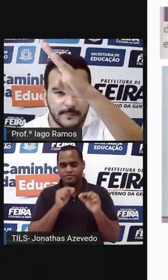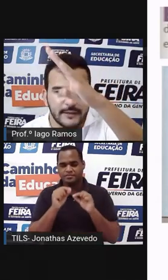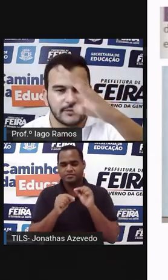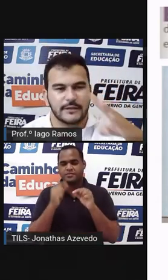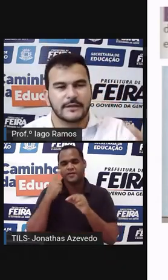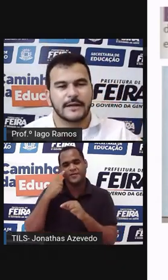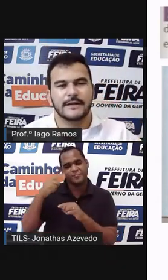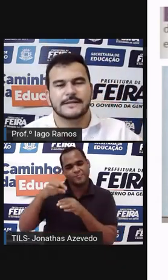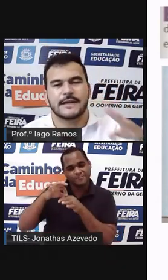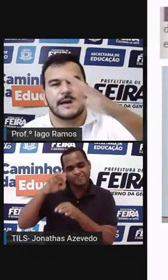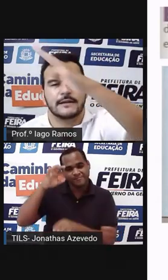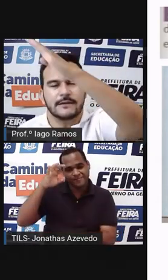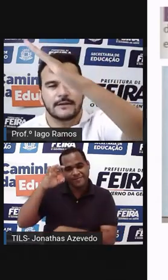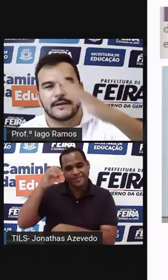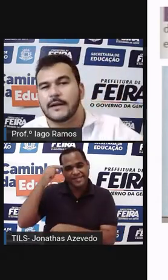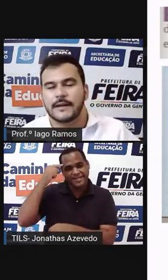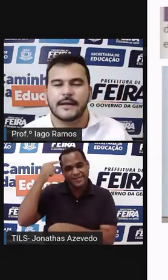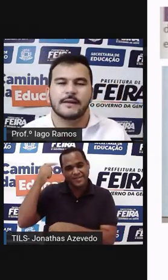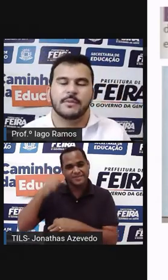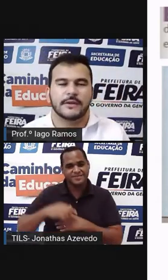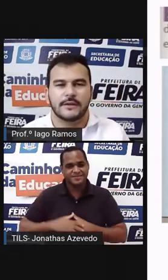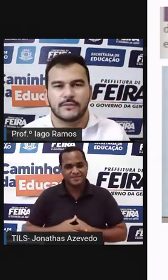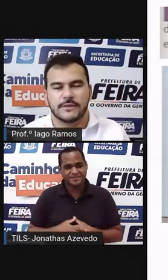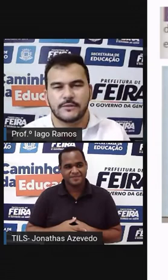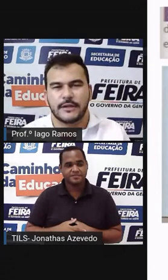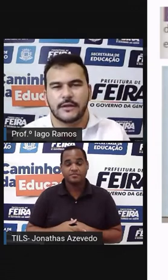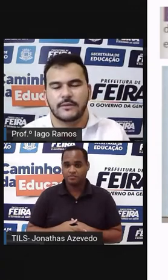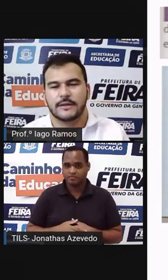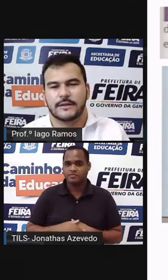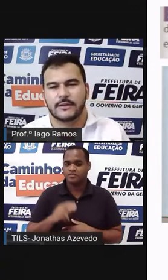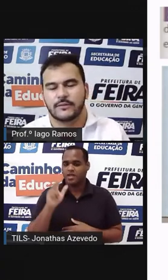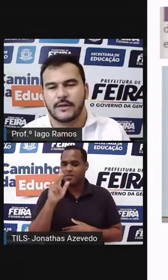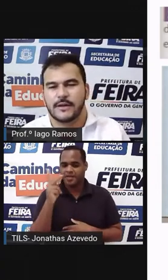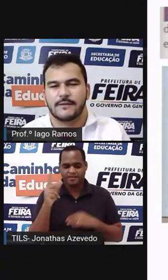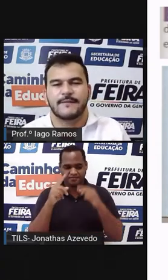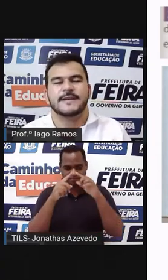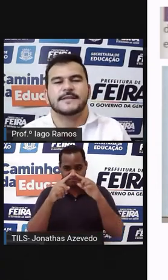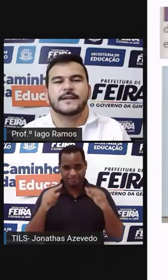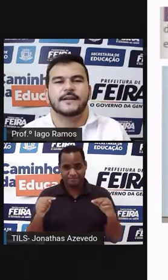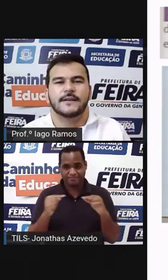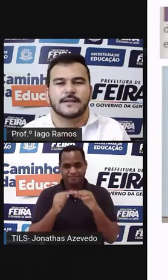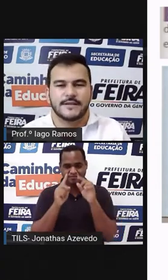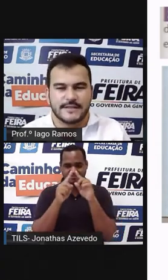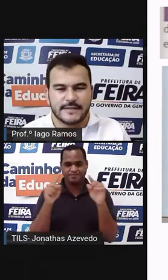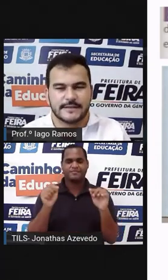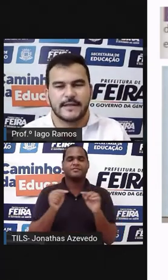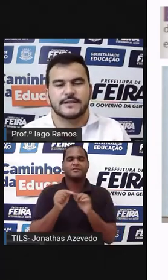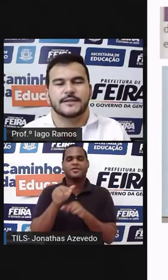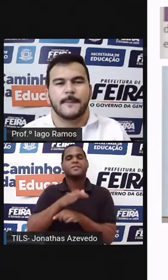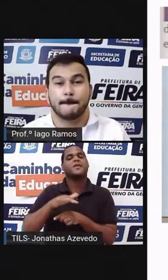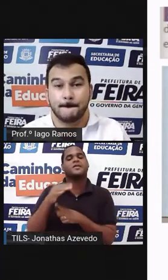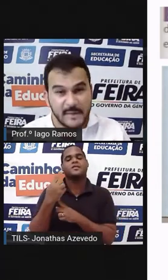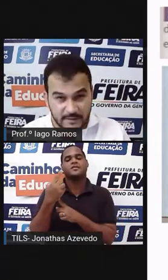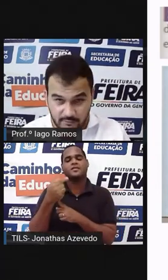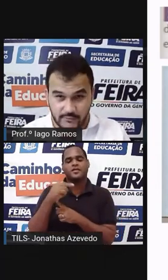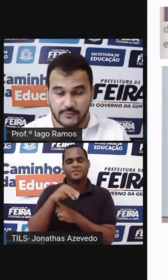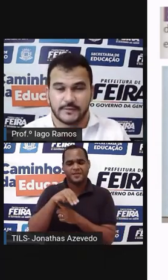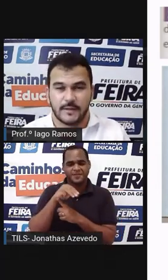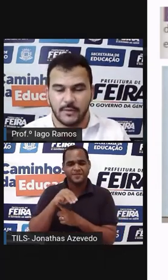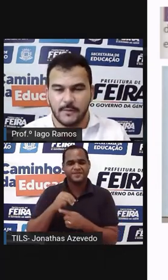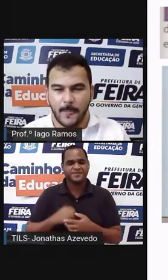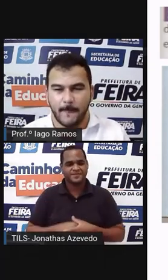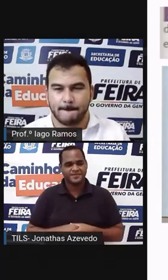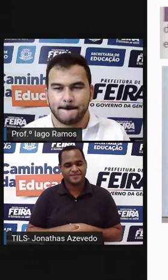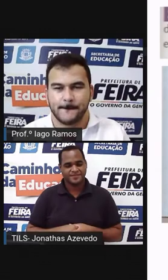comprimento ali daquela escada, que é a hipotenusa do triângulo retângulo, vai ser 17 metros,